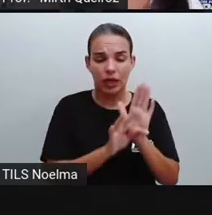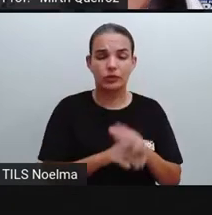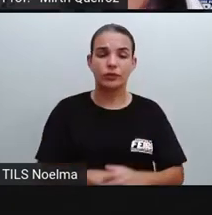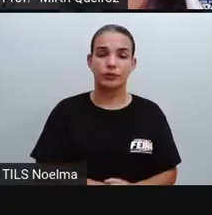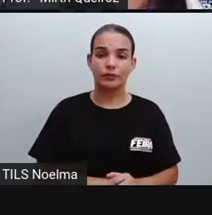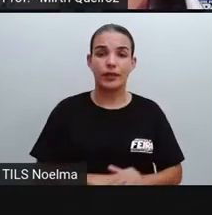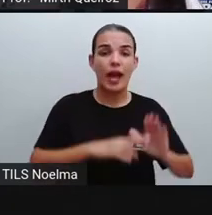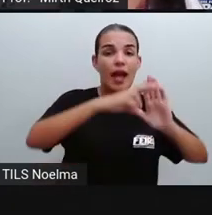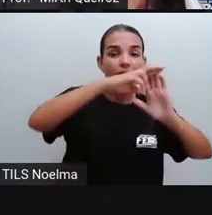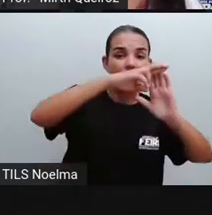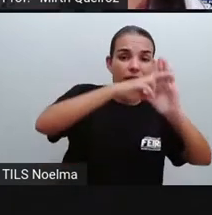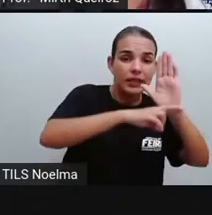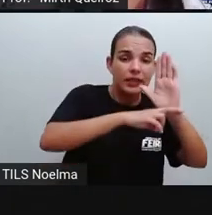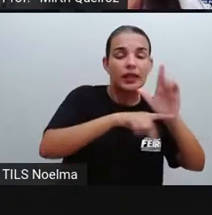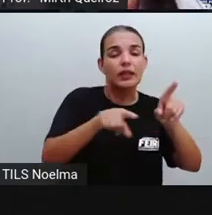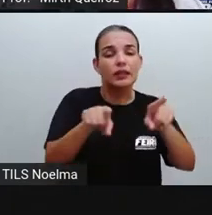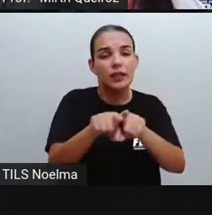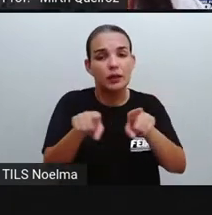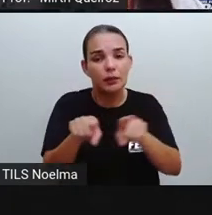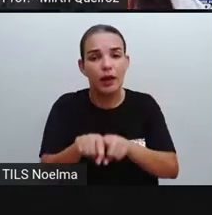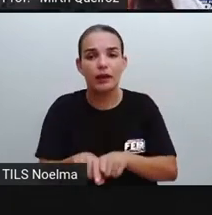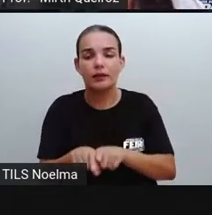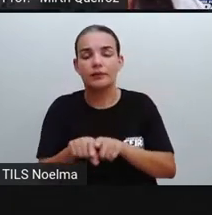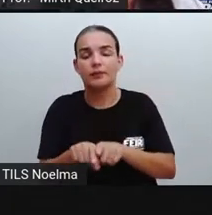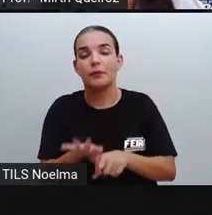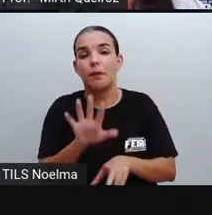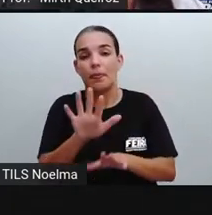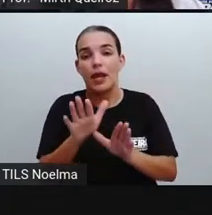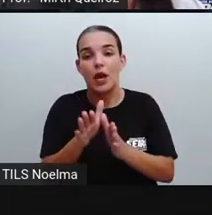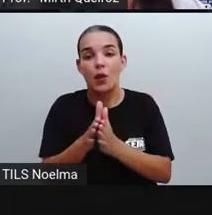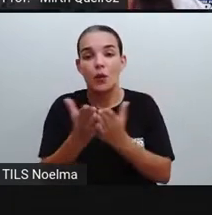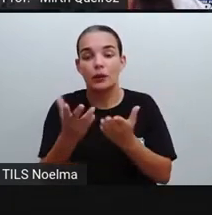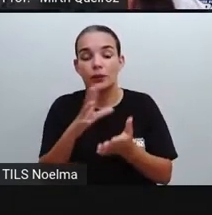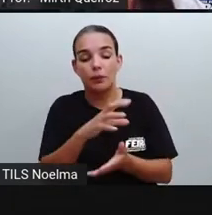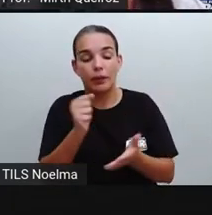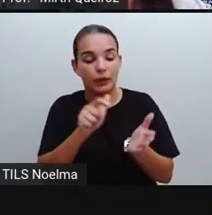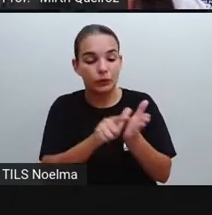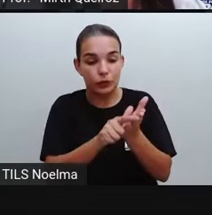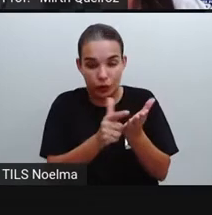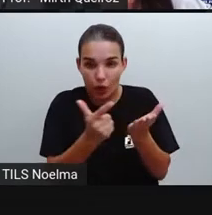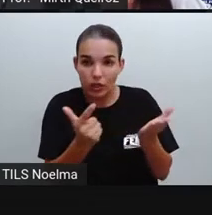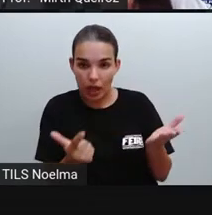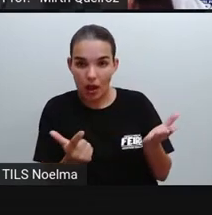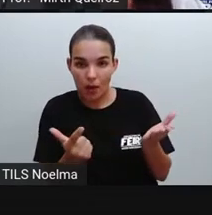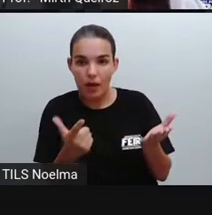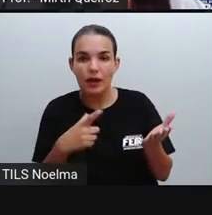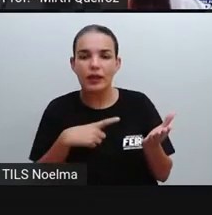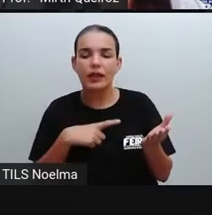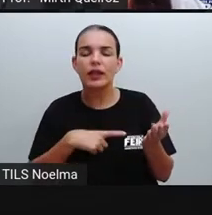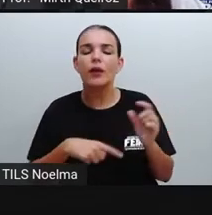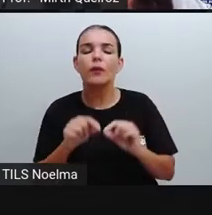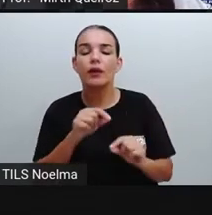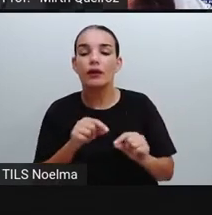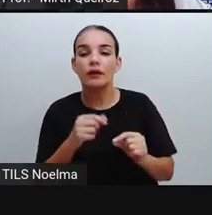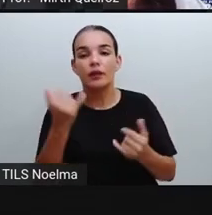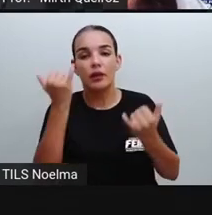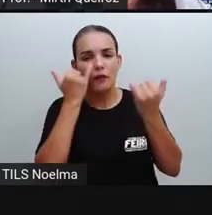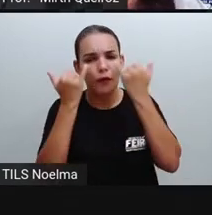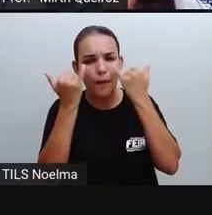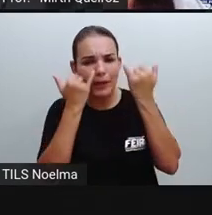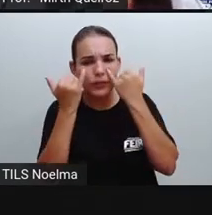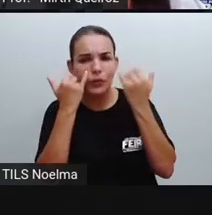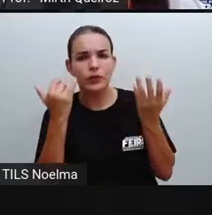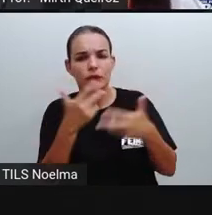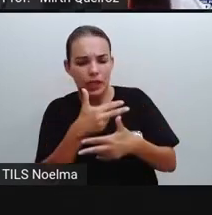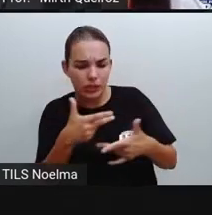é outro tipo de gênero textual. Quando a gente pega um jornal, a gente pega o jornal geralmente para poder a gente nos informar em relação aos